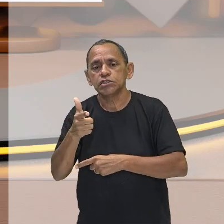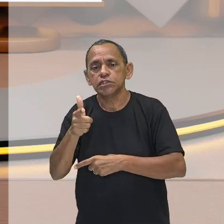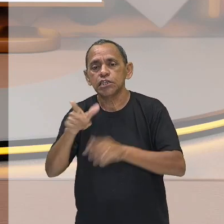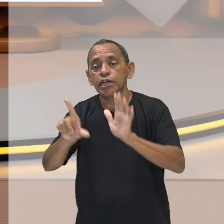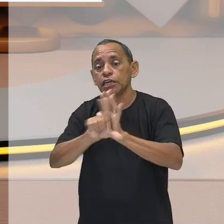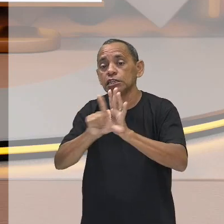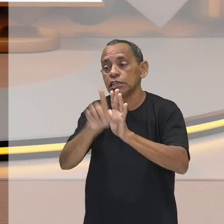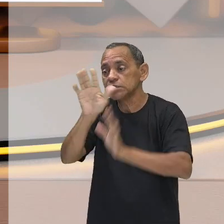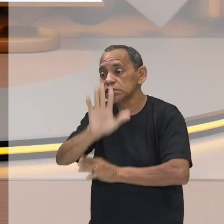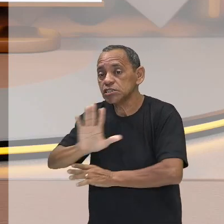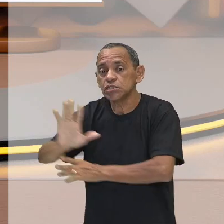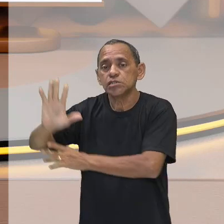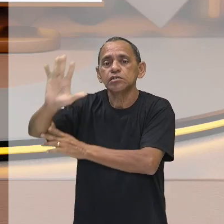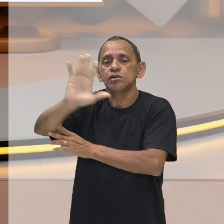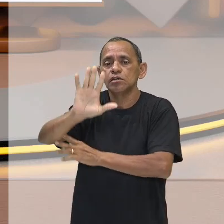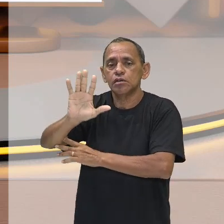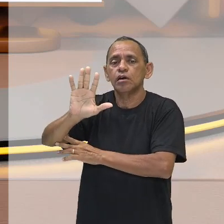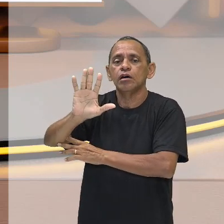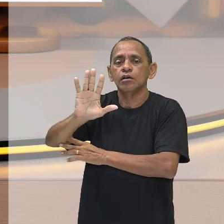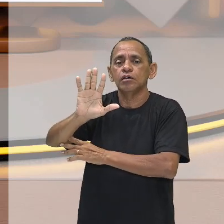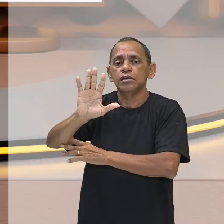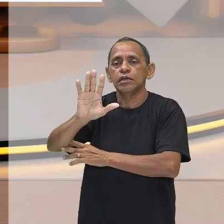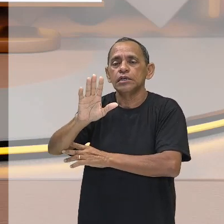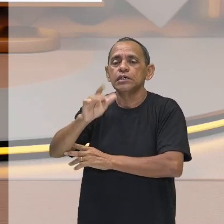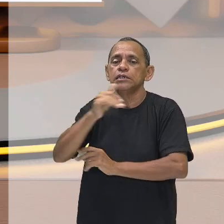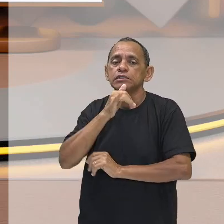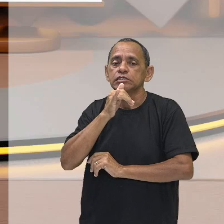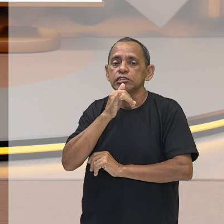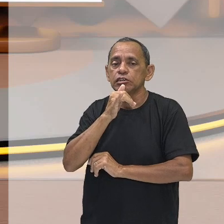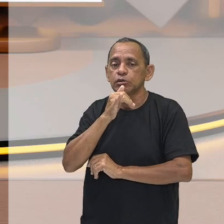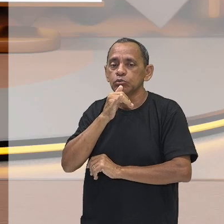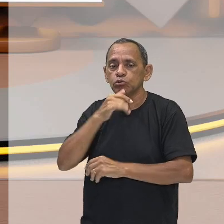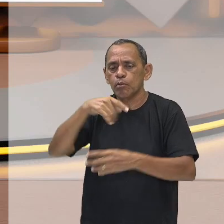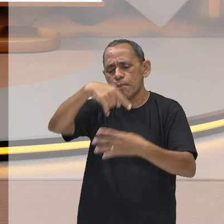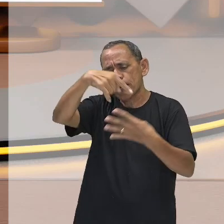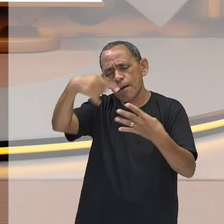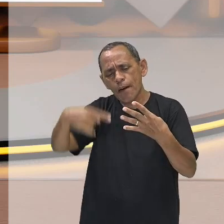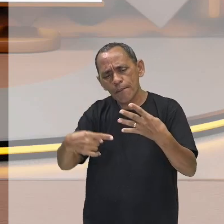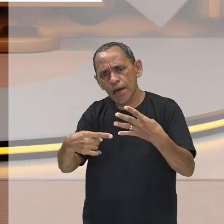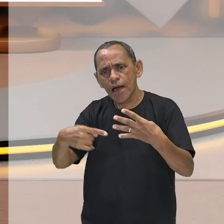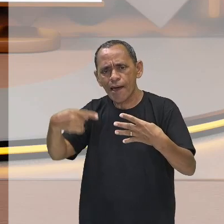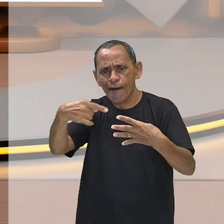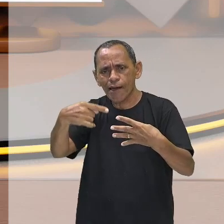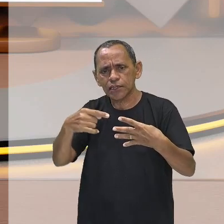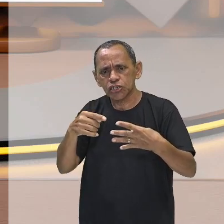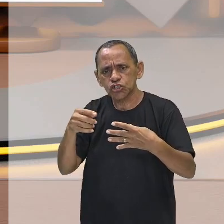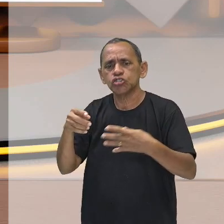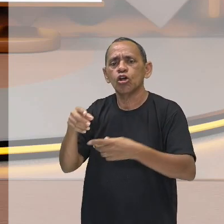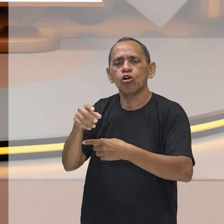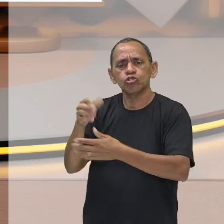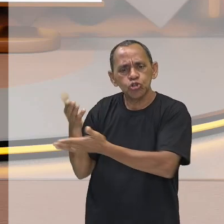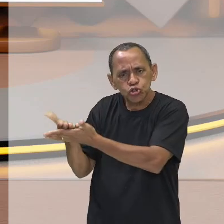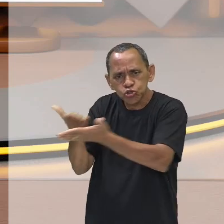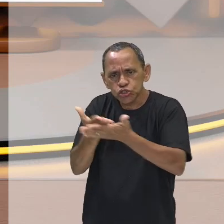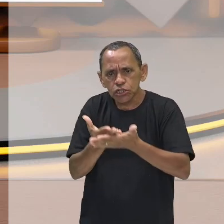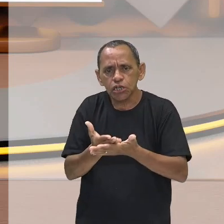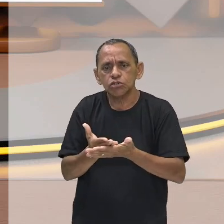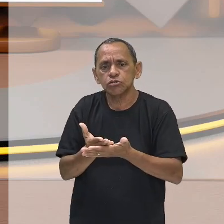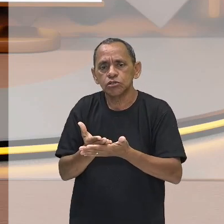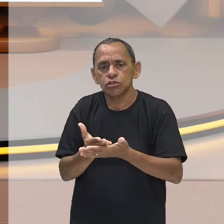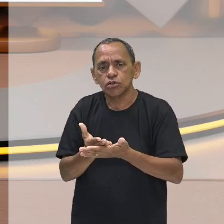questão que você está estudando, você pode usar, criar leis para poder fazer generalização